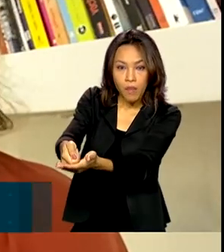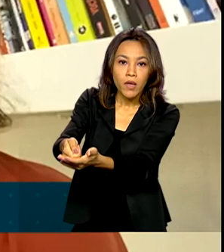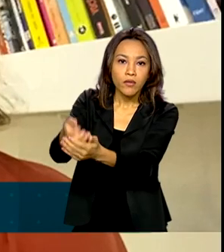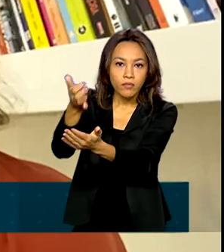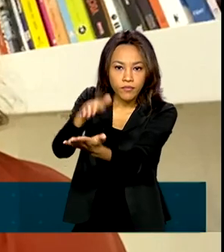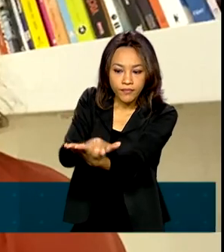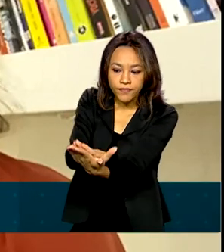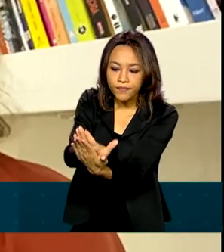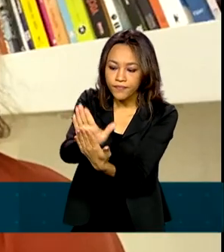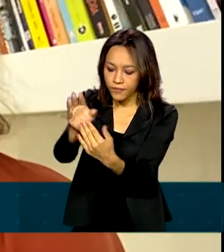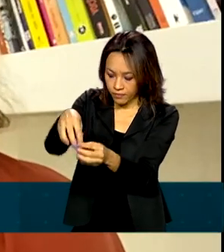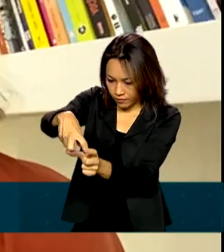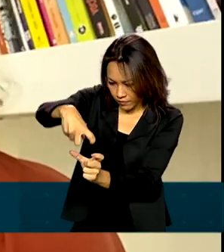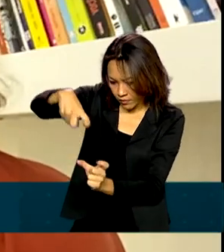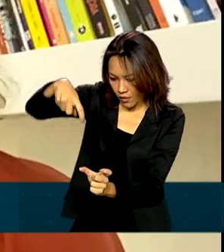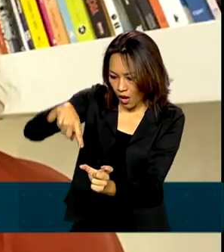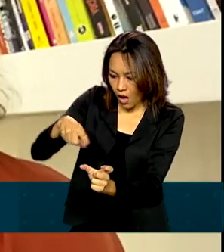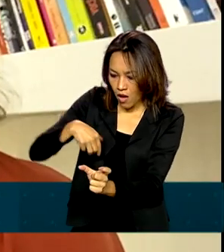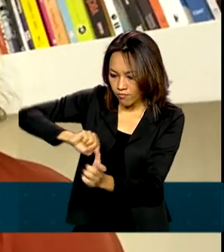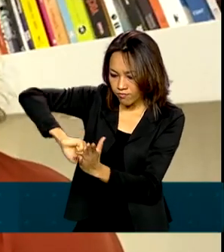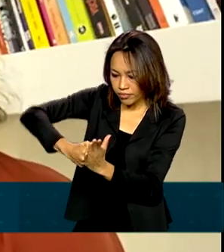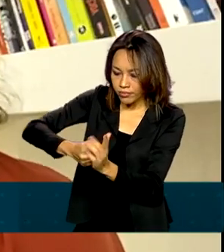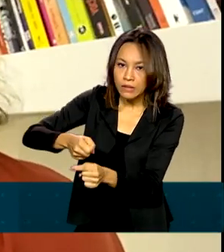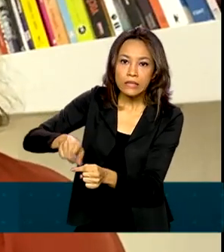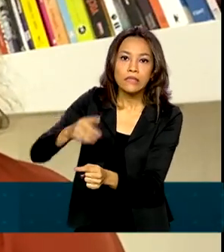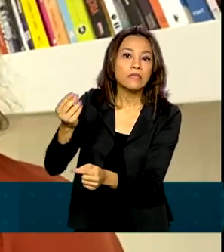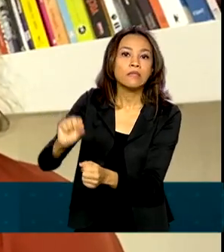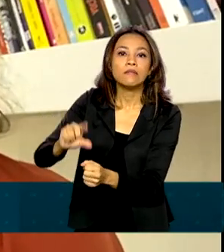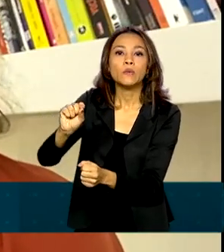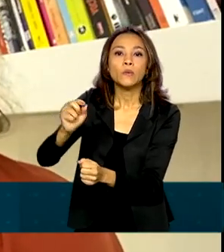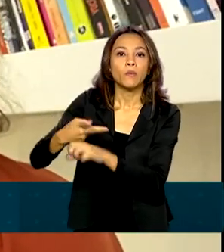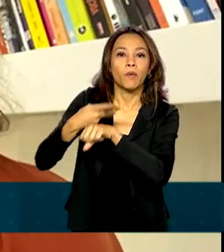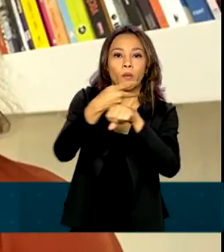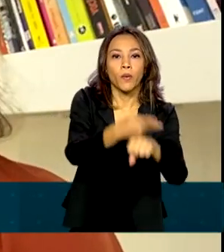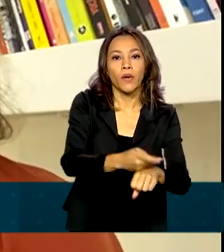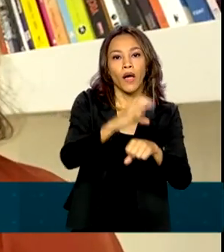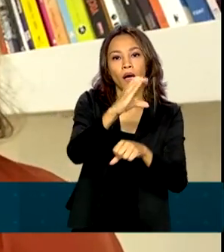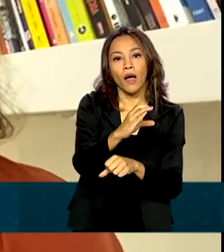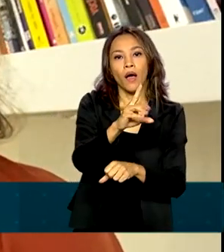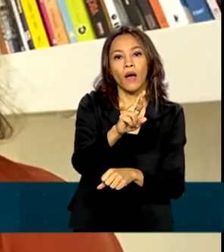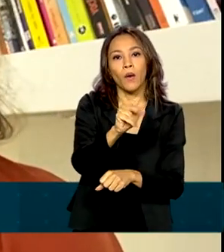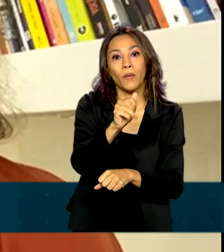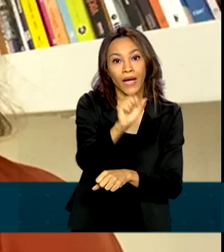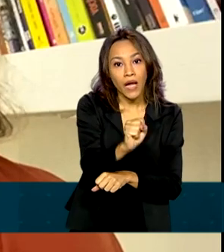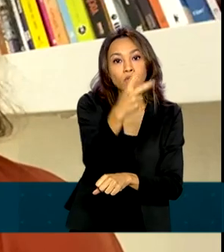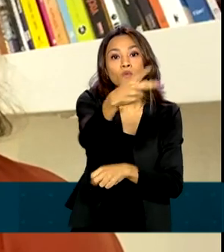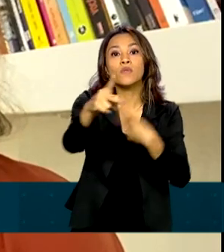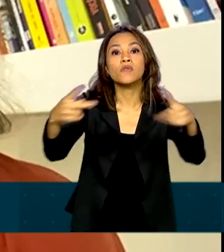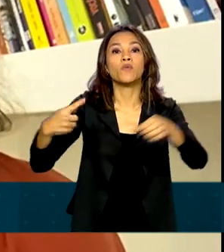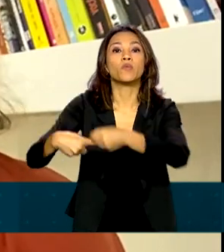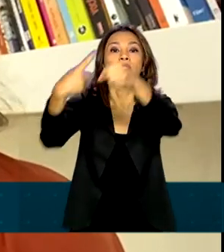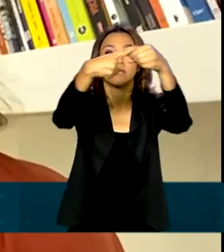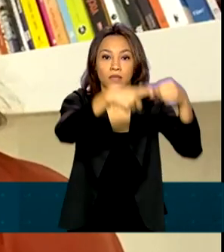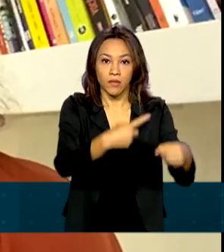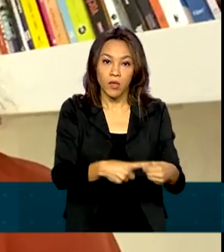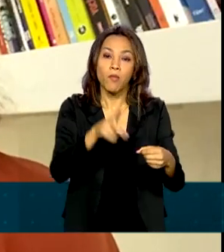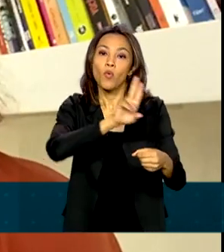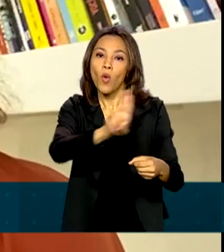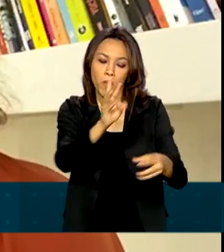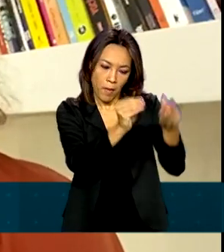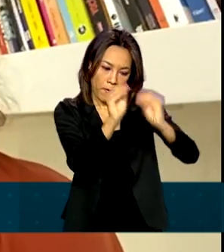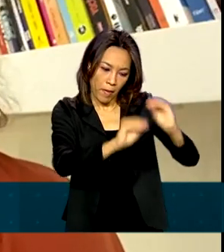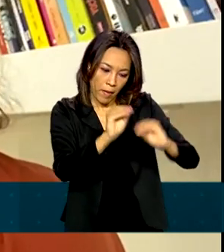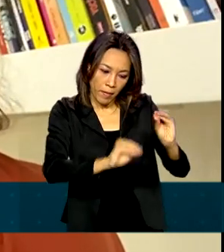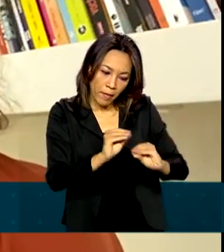Elas devem procurar o CRAS ou um centro de atendimento do Bolsa Família em seu município e realizar atualização cadastral. Informações